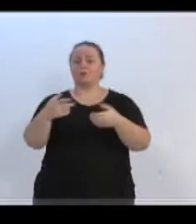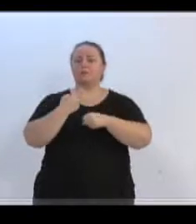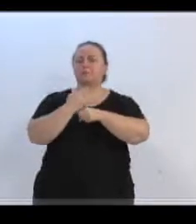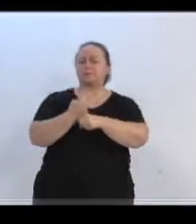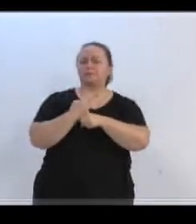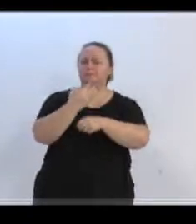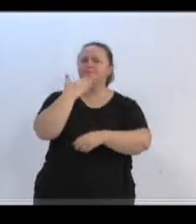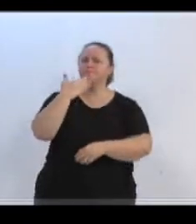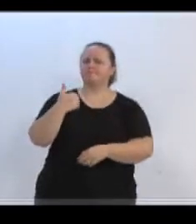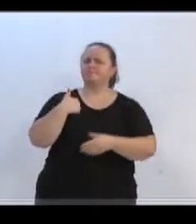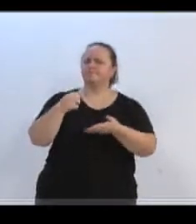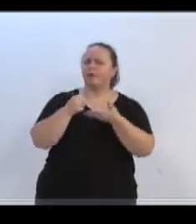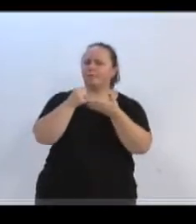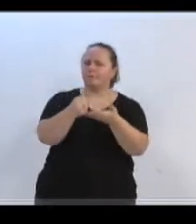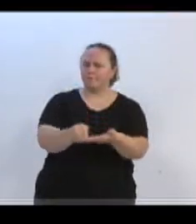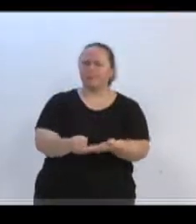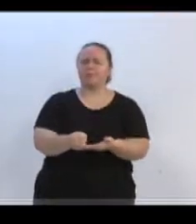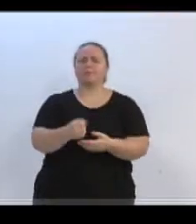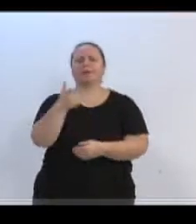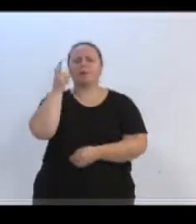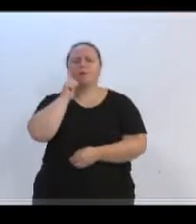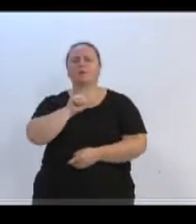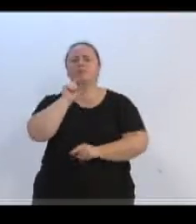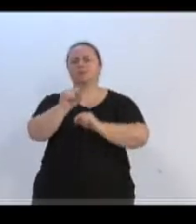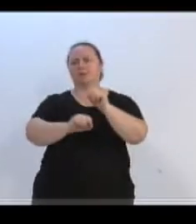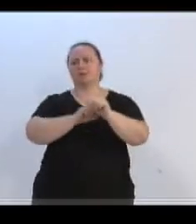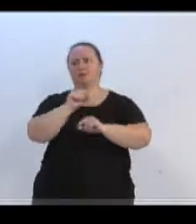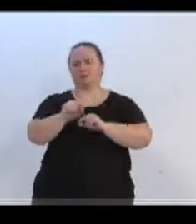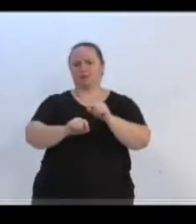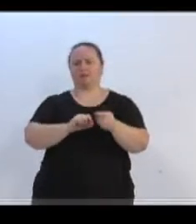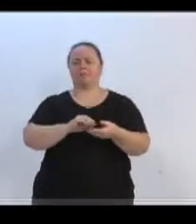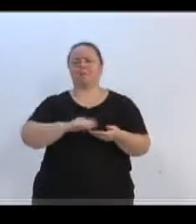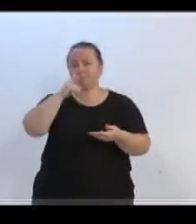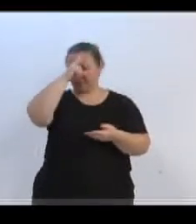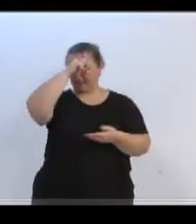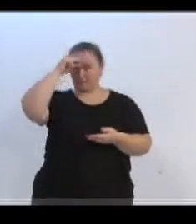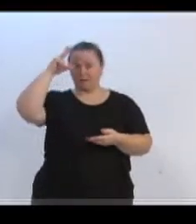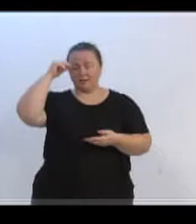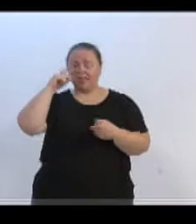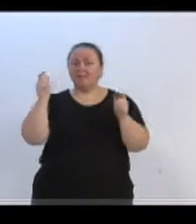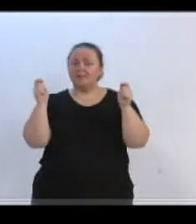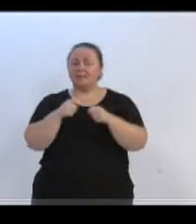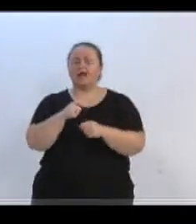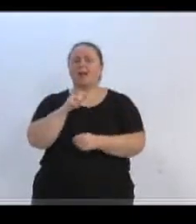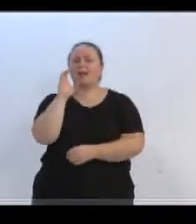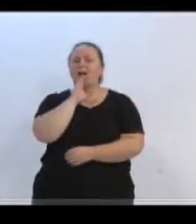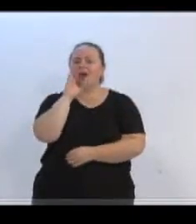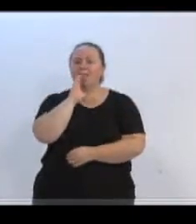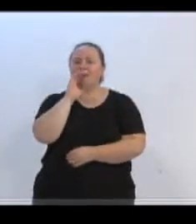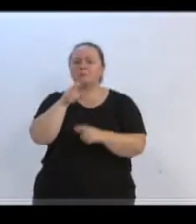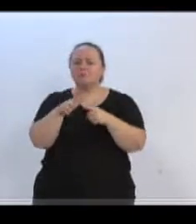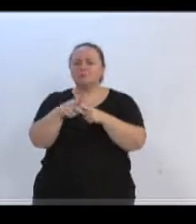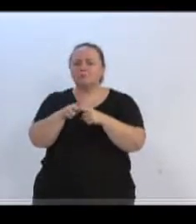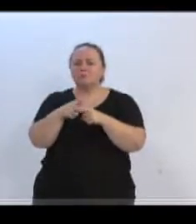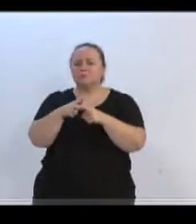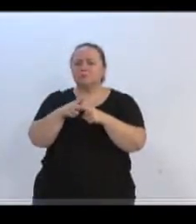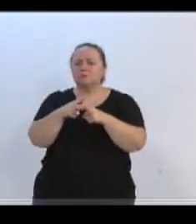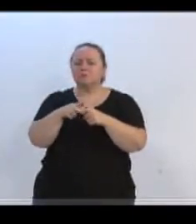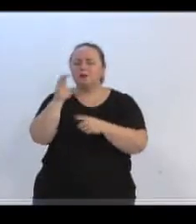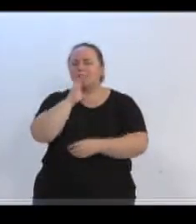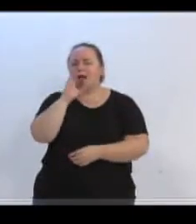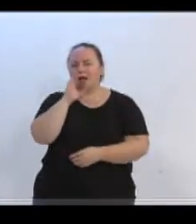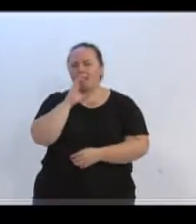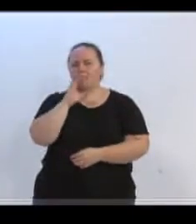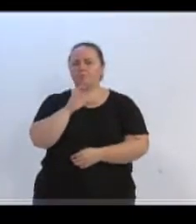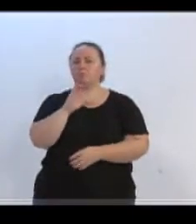um auxílio, um apoio, para que fosse lembrado e que o poder público possa fazer o mais rápido possível. Esse concerto parece que será feito